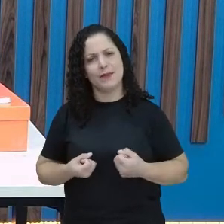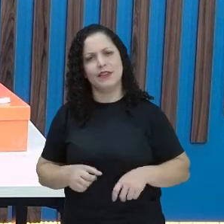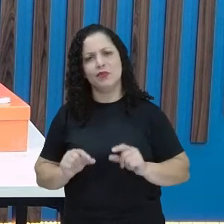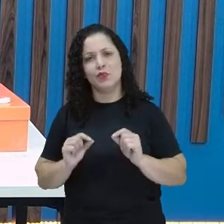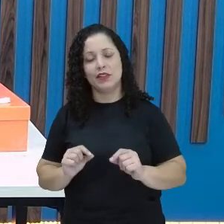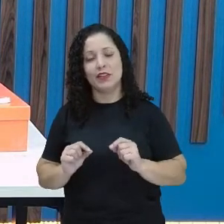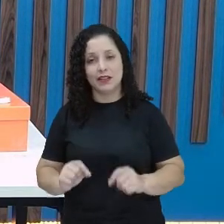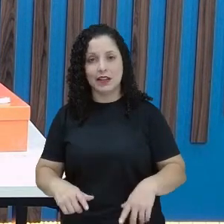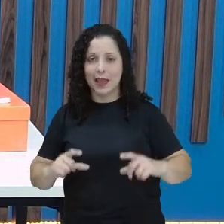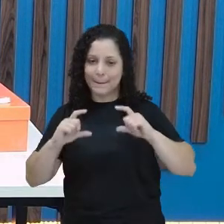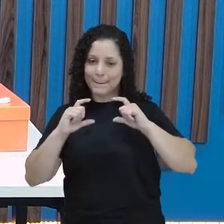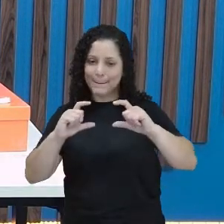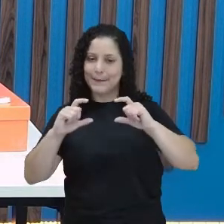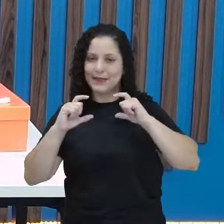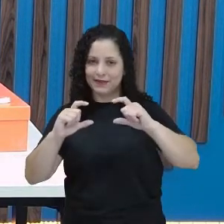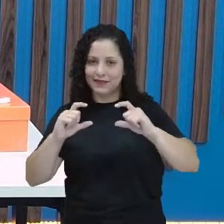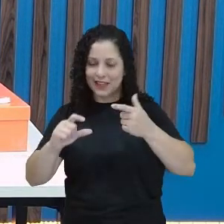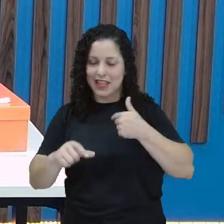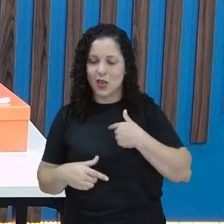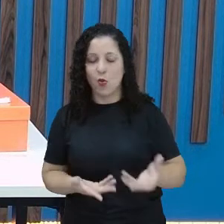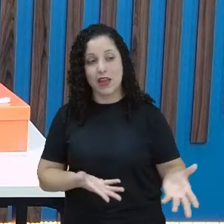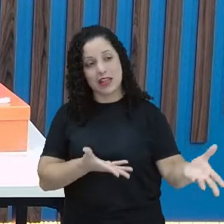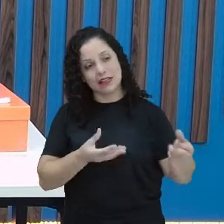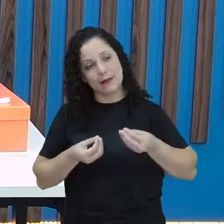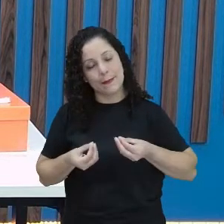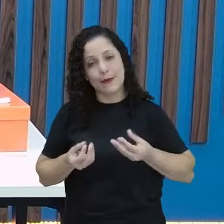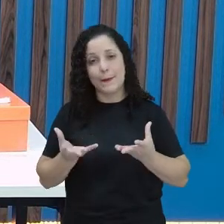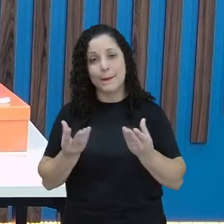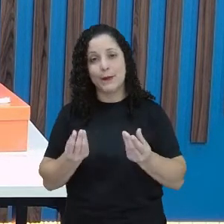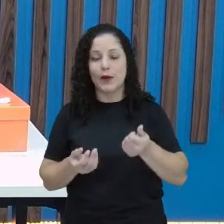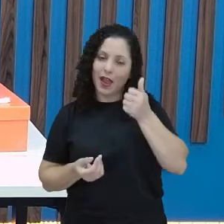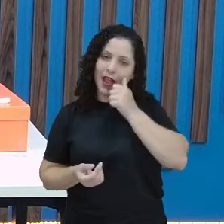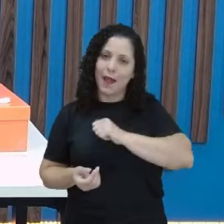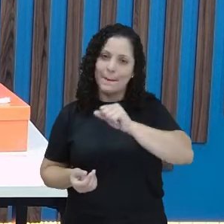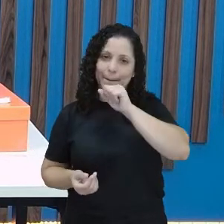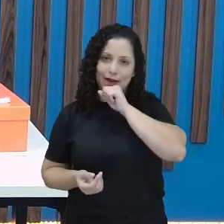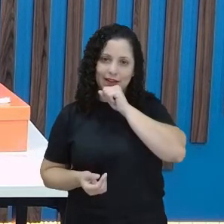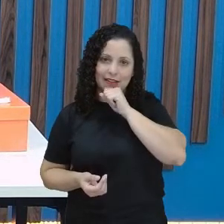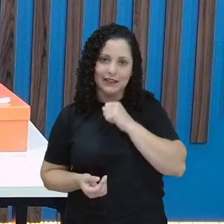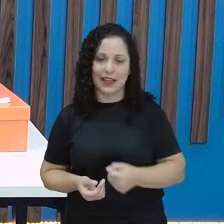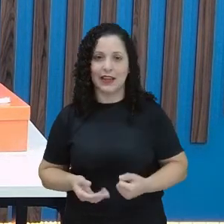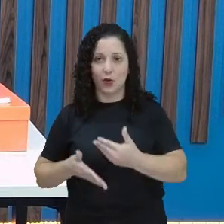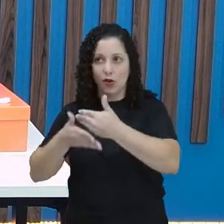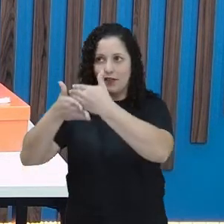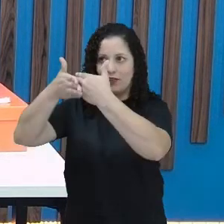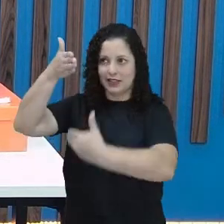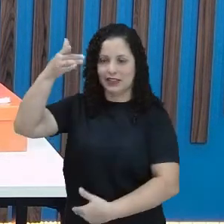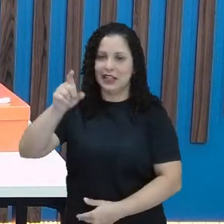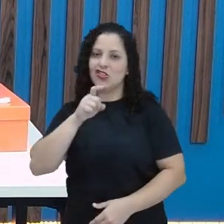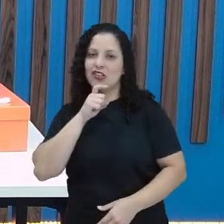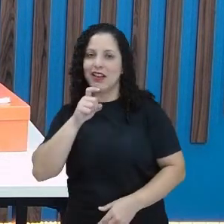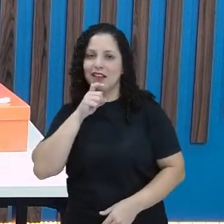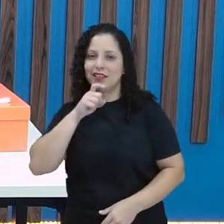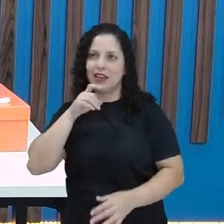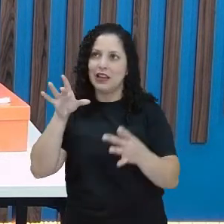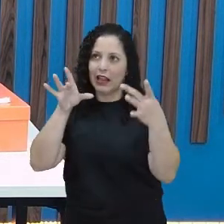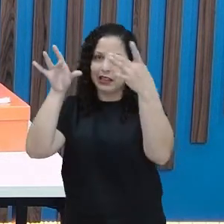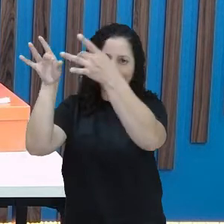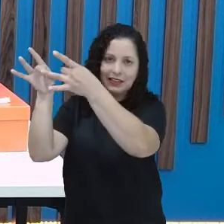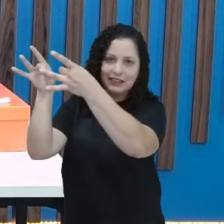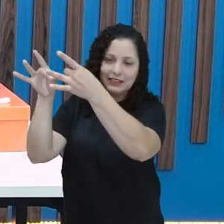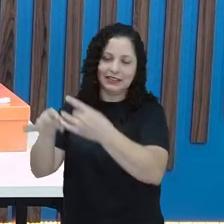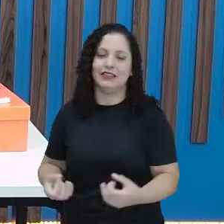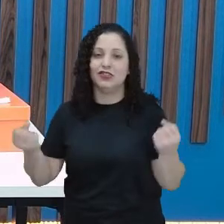é? Eu costumava receber muito da minha mãe pregado na geladeira, dizendo que a comida